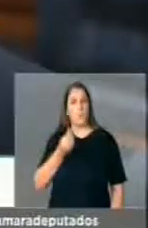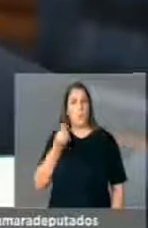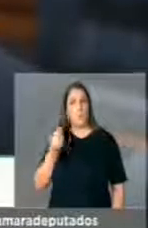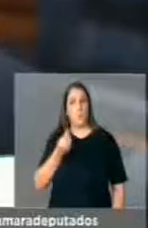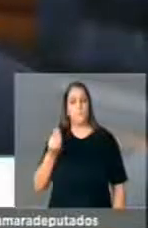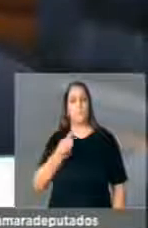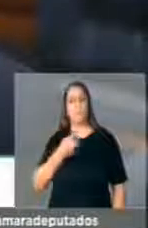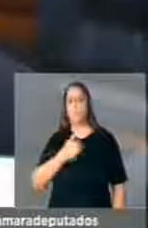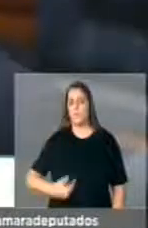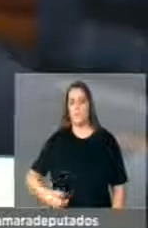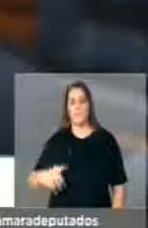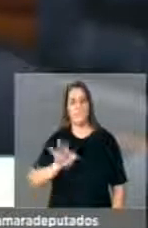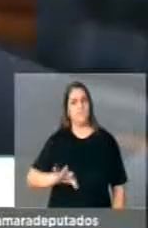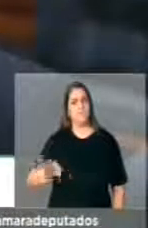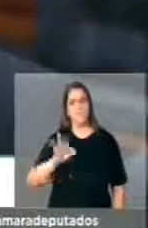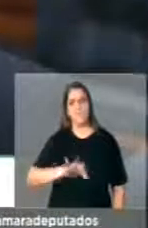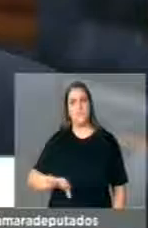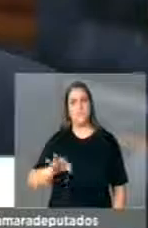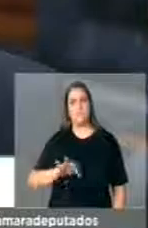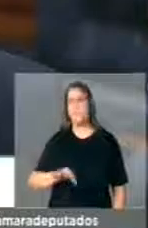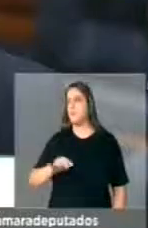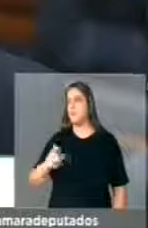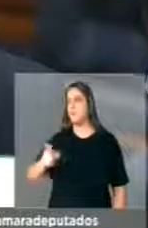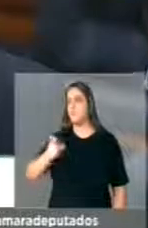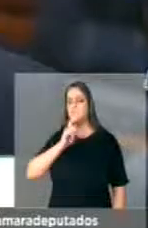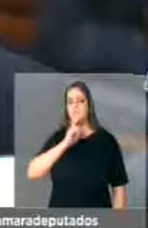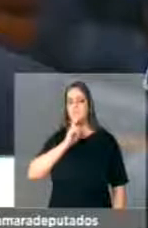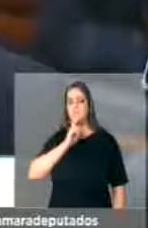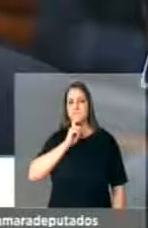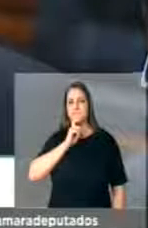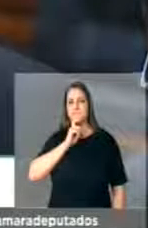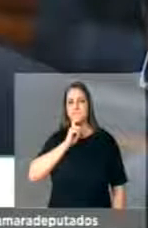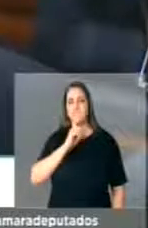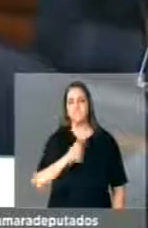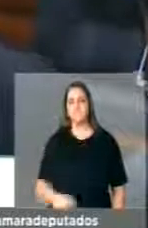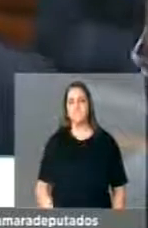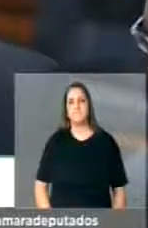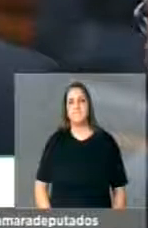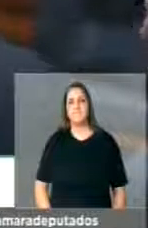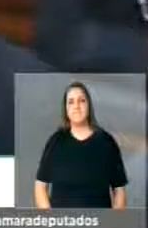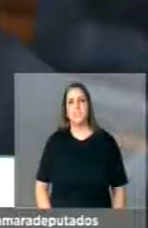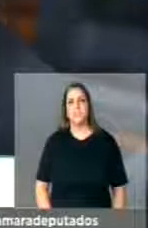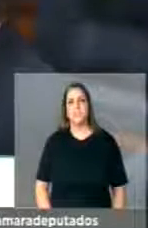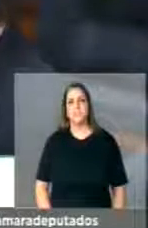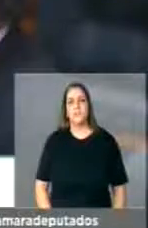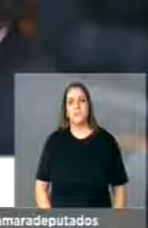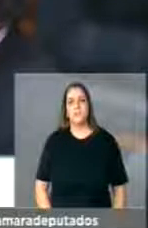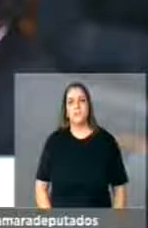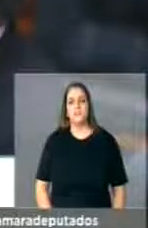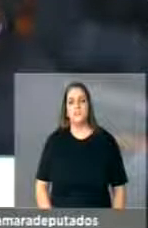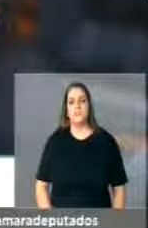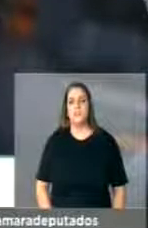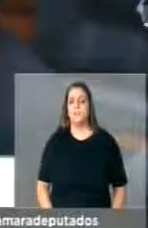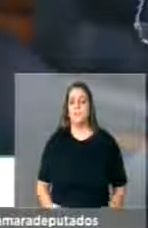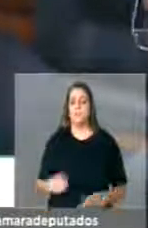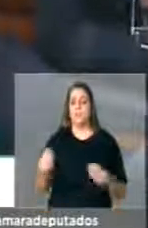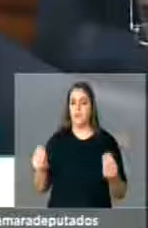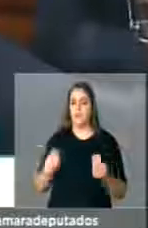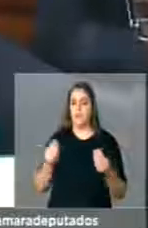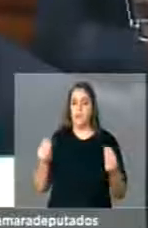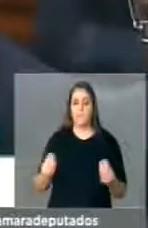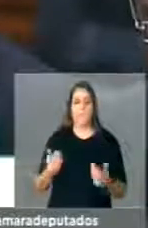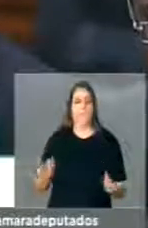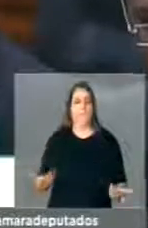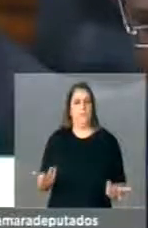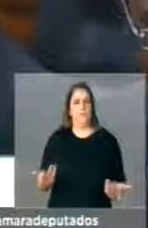é indiferente à questão da segurança pública. Como se não bastasse as condições lamentáveis